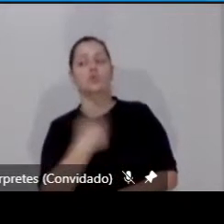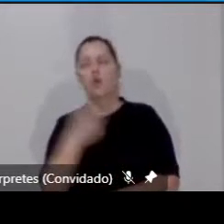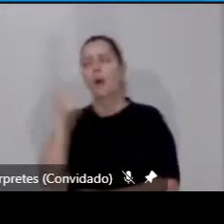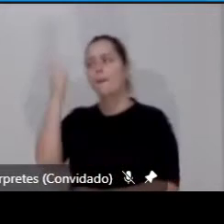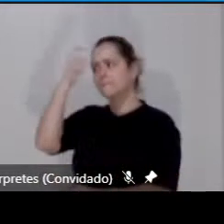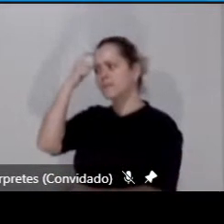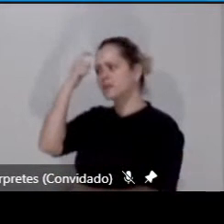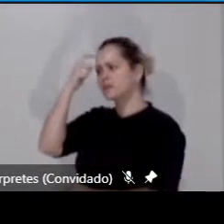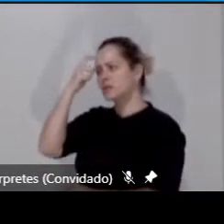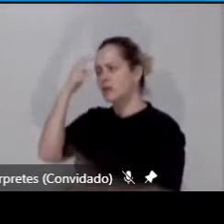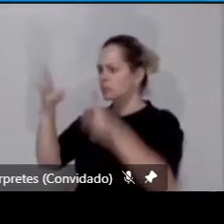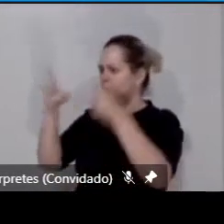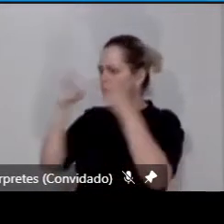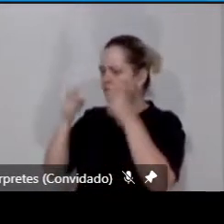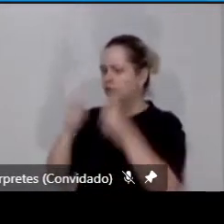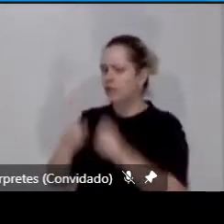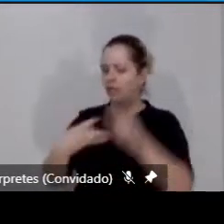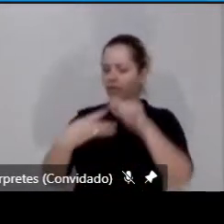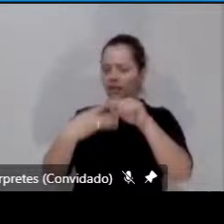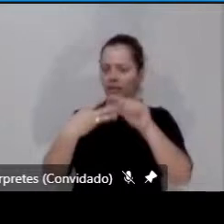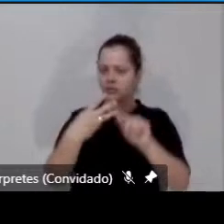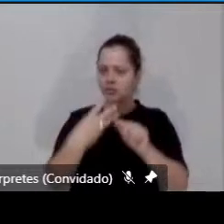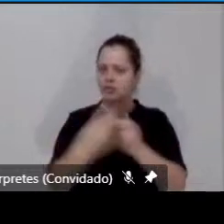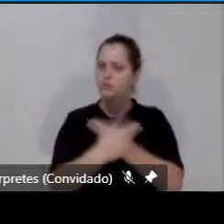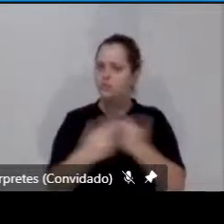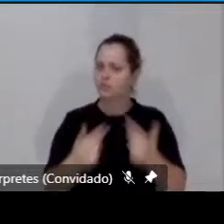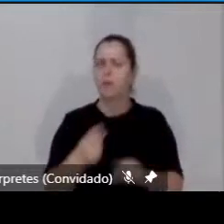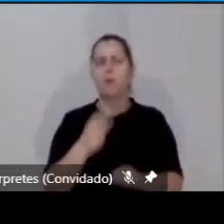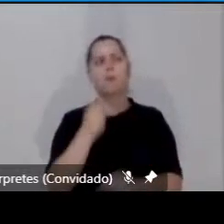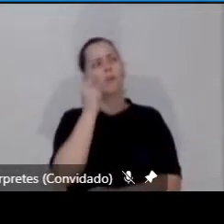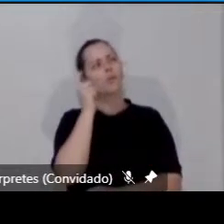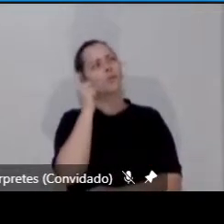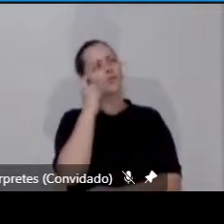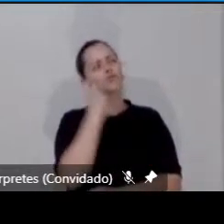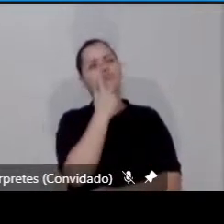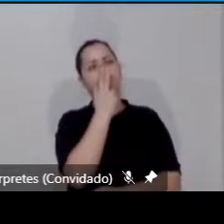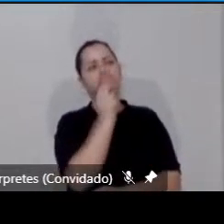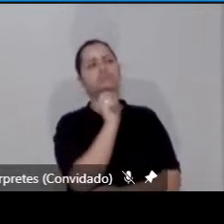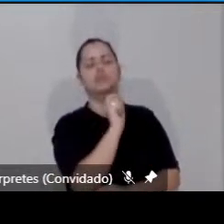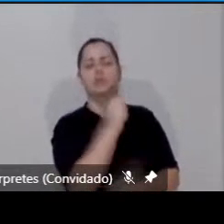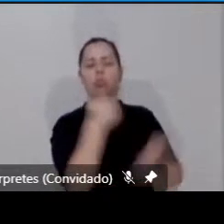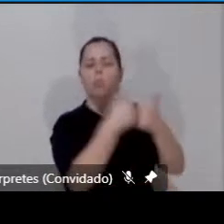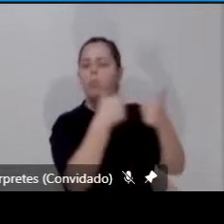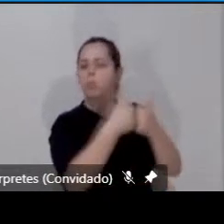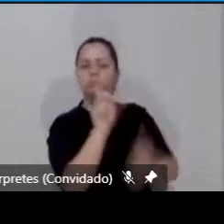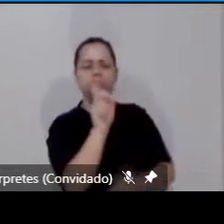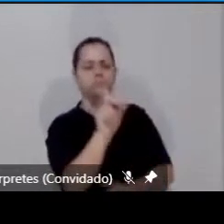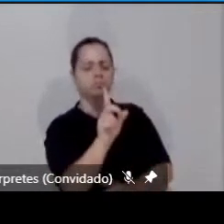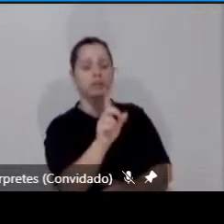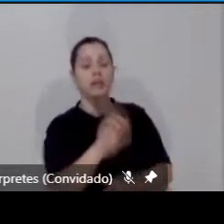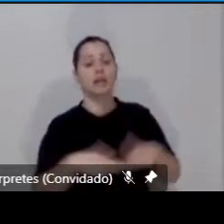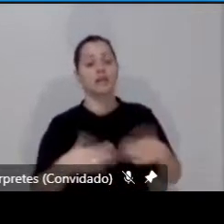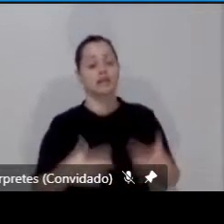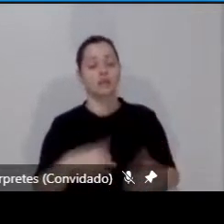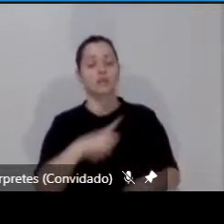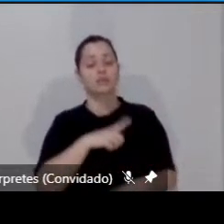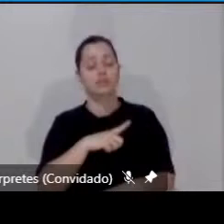daquelas três vertentes, parece meio incompatível. Por quê? Se trata de experiências